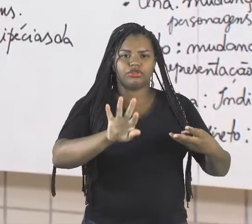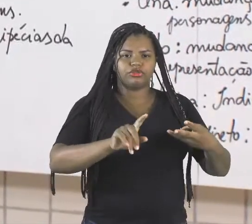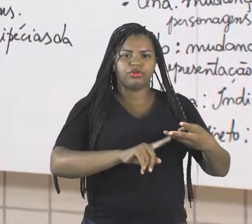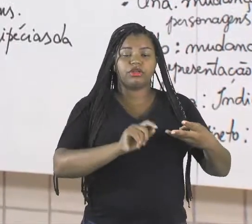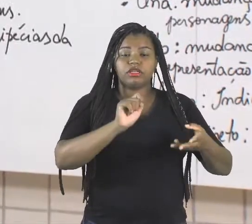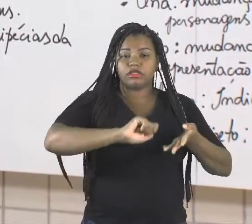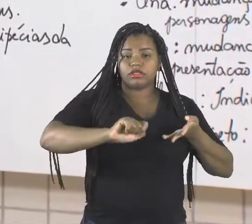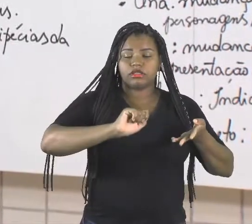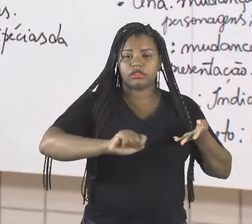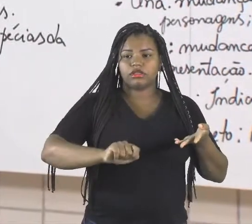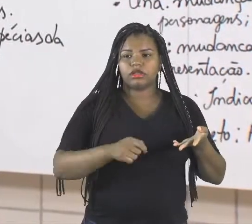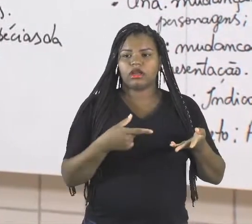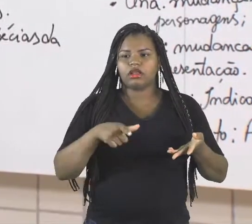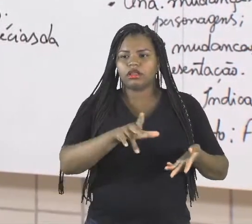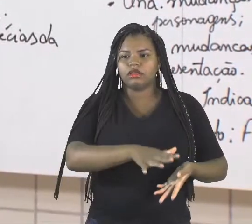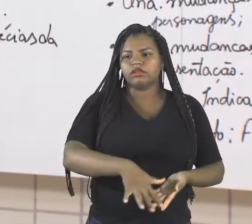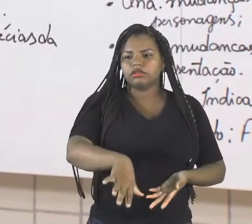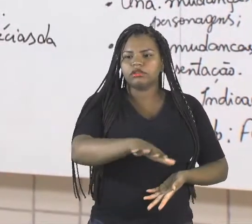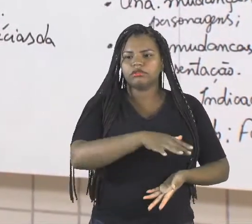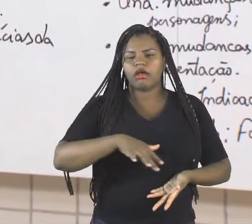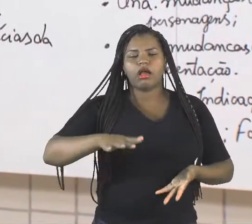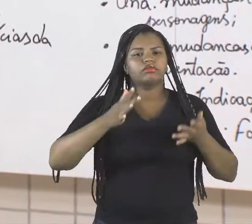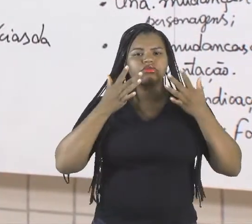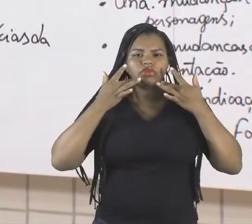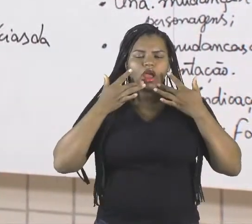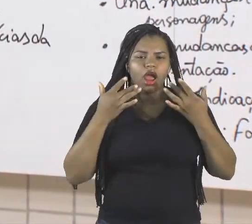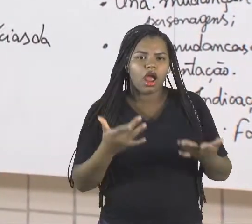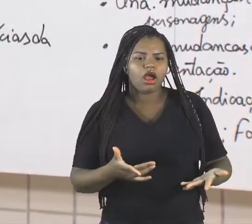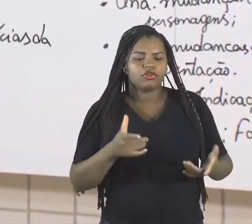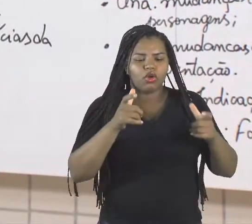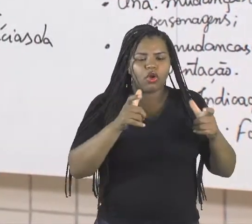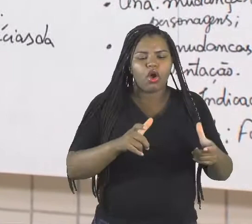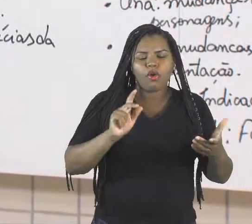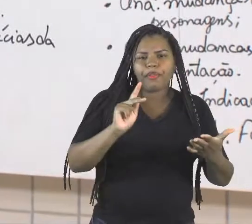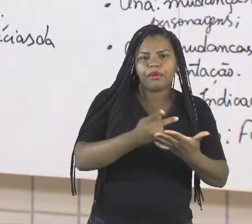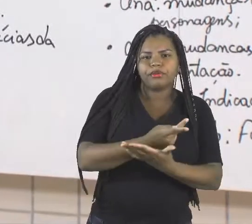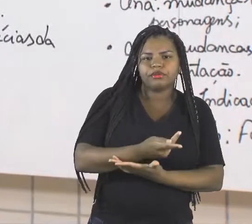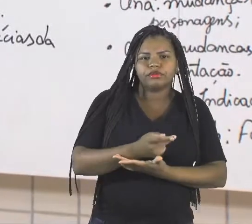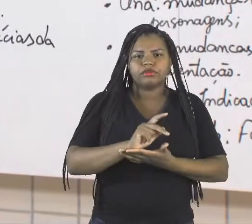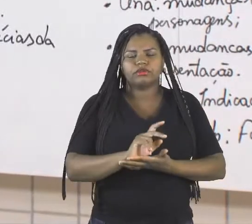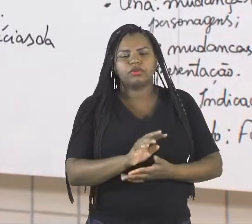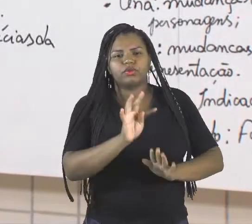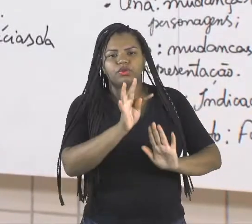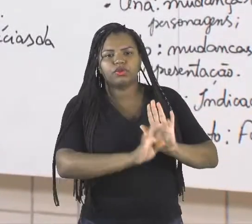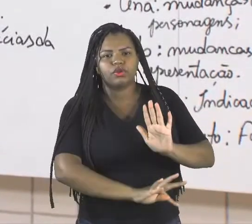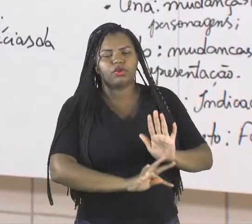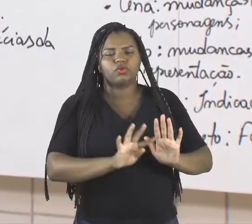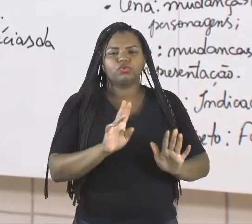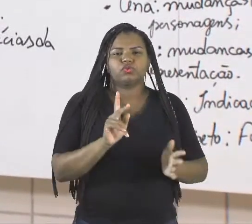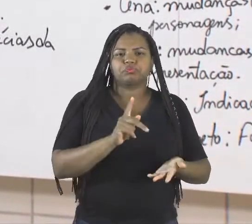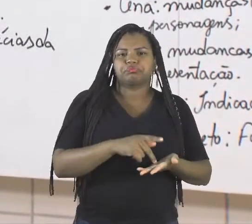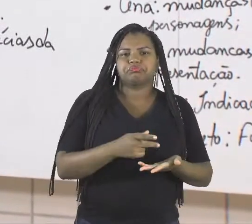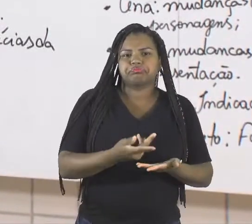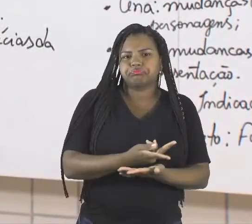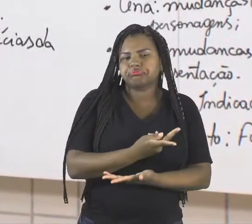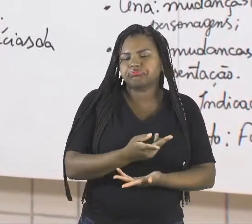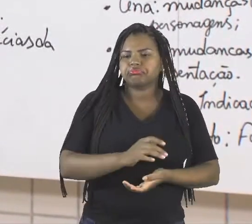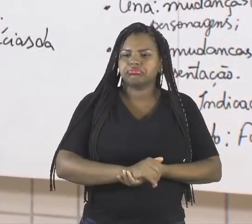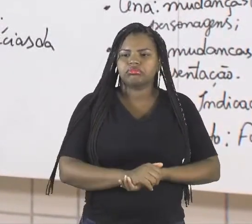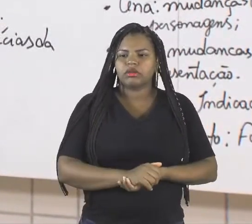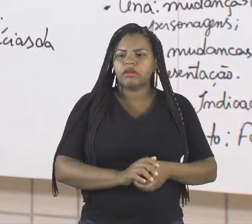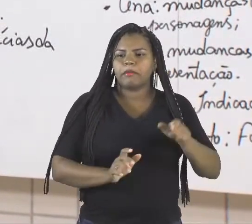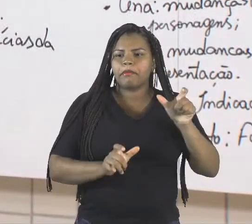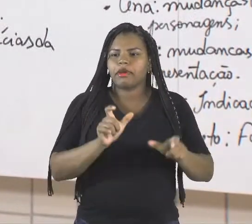cênico, local onde é que está acontecendo aquele texto, aquele fato lá. Personagens, eu tenho os